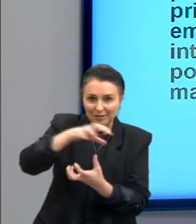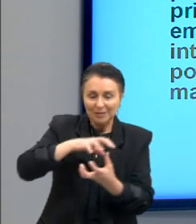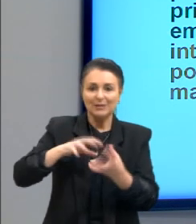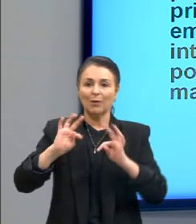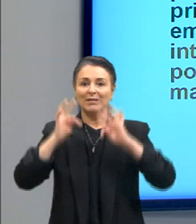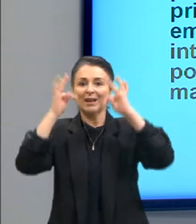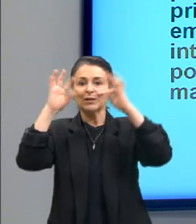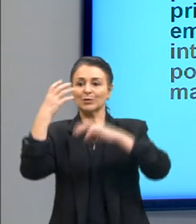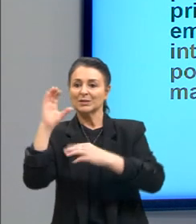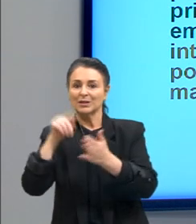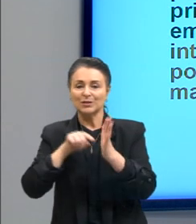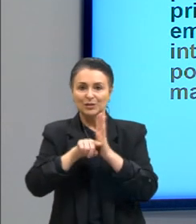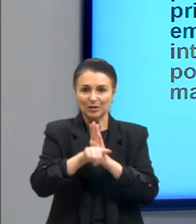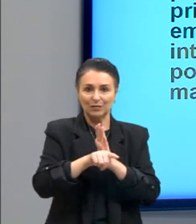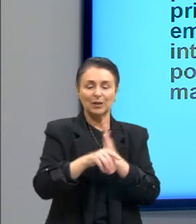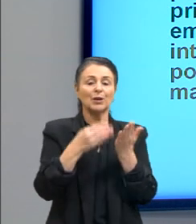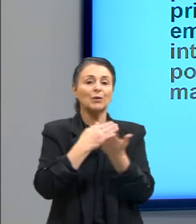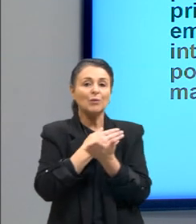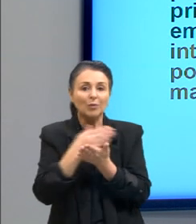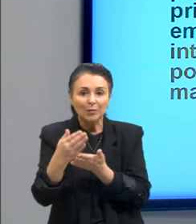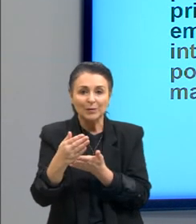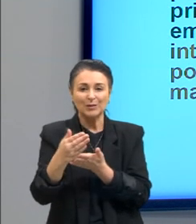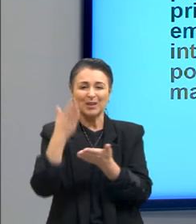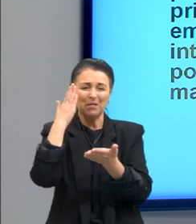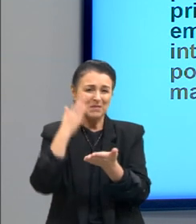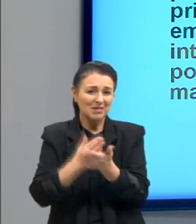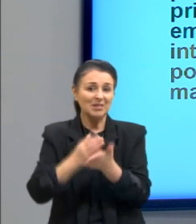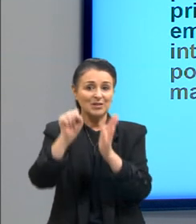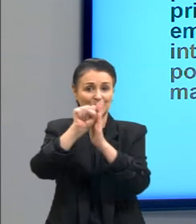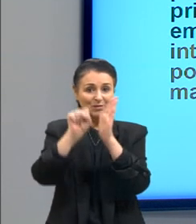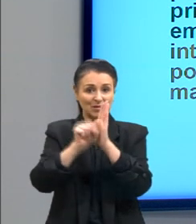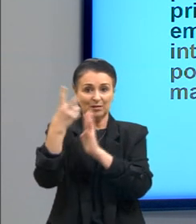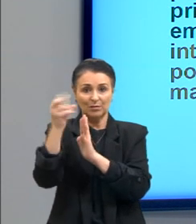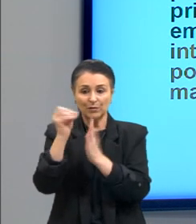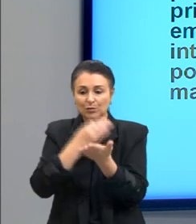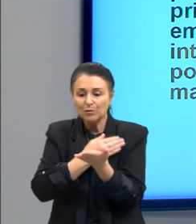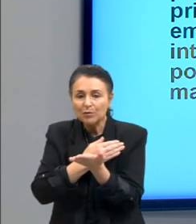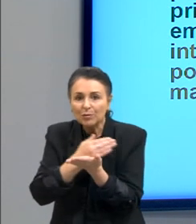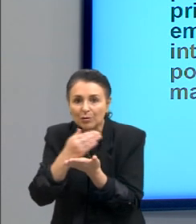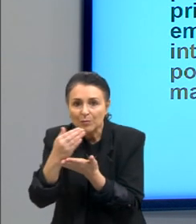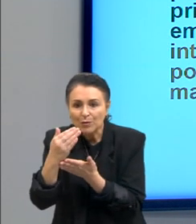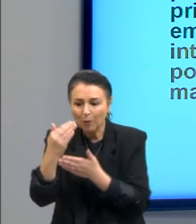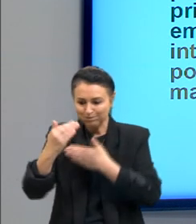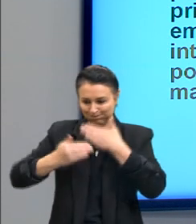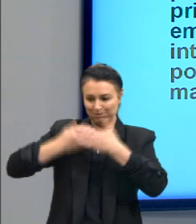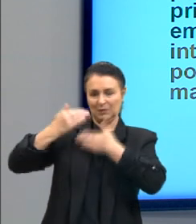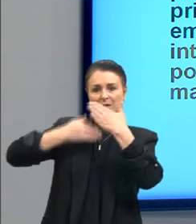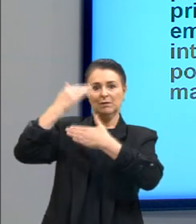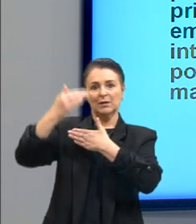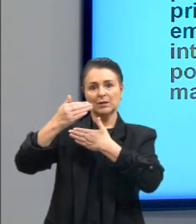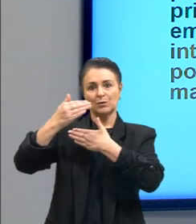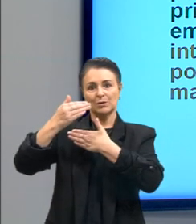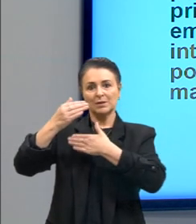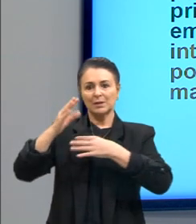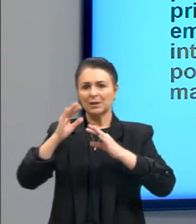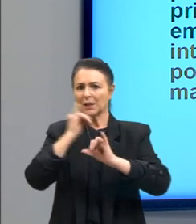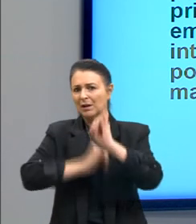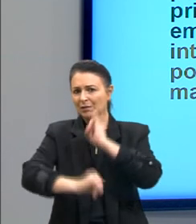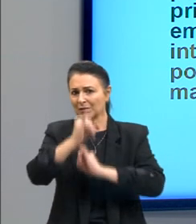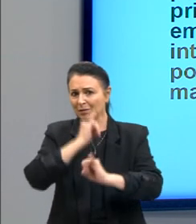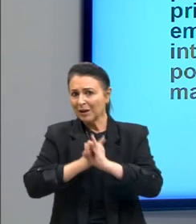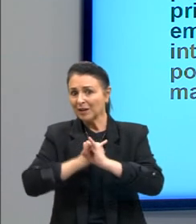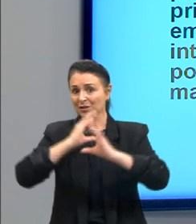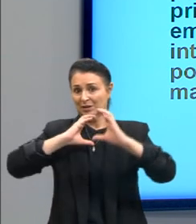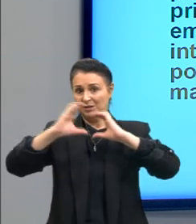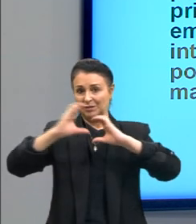iniciada na segunda metade do século XX inaugurou inúmeros avanços no setor de informática e telecomunicações